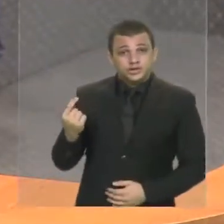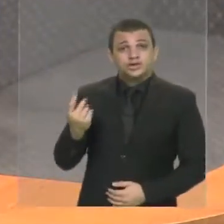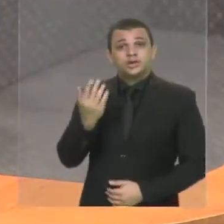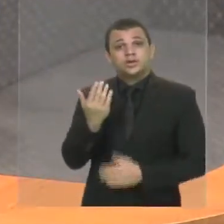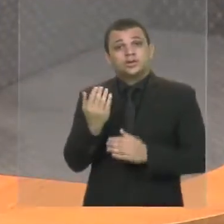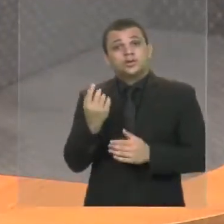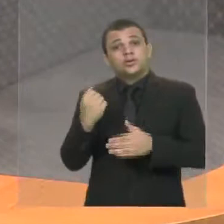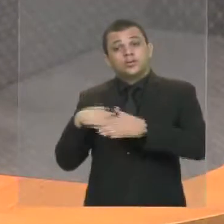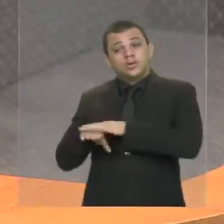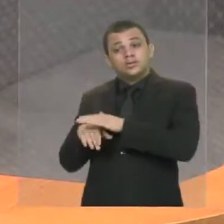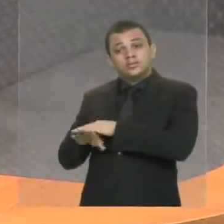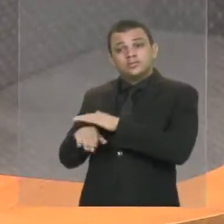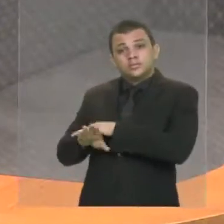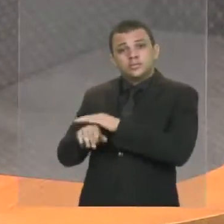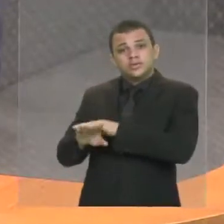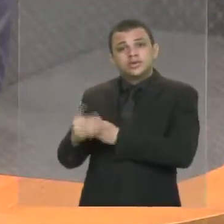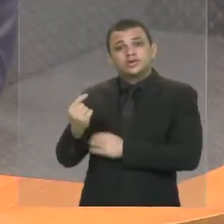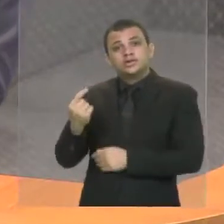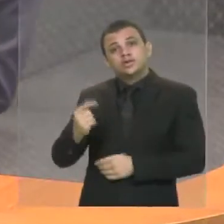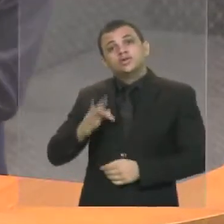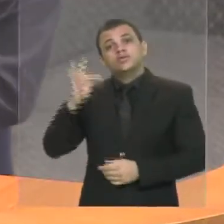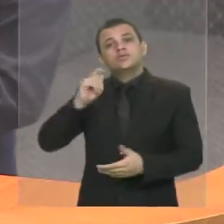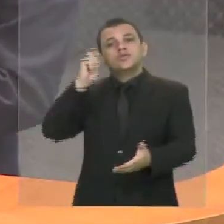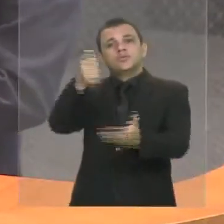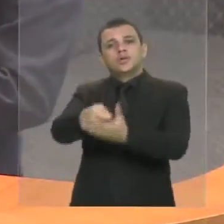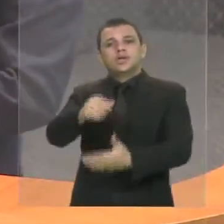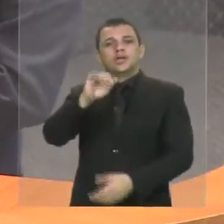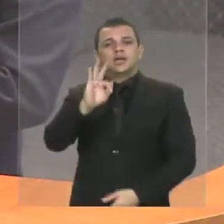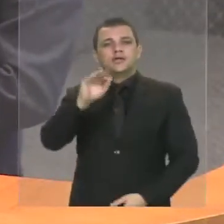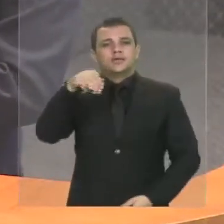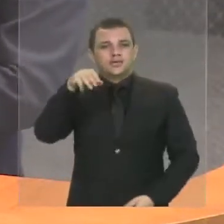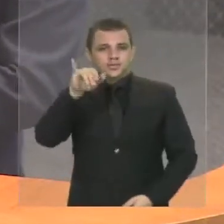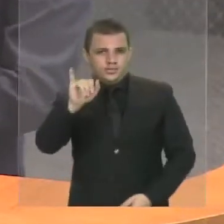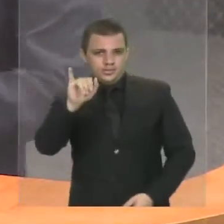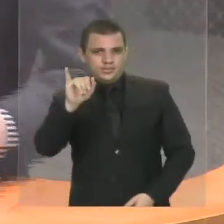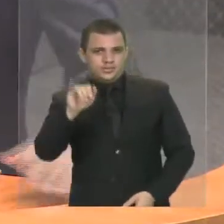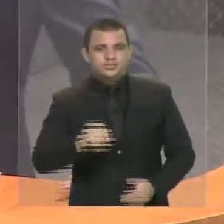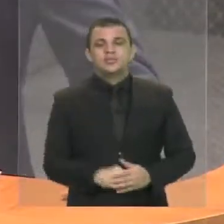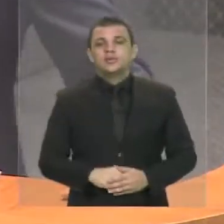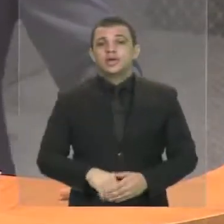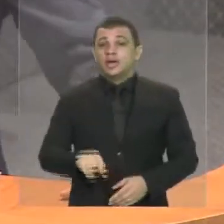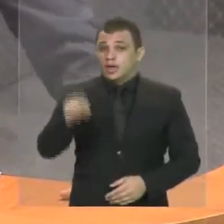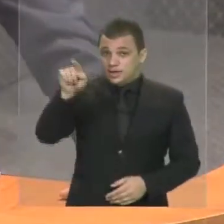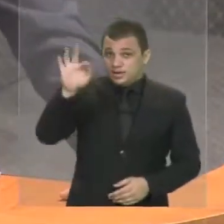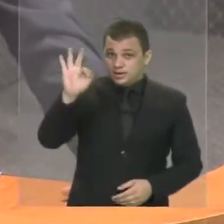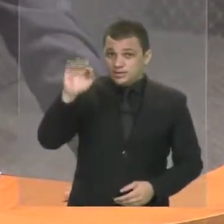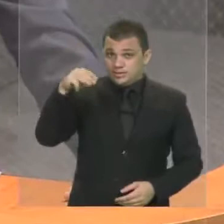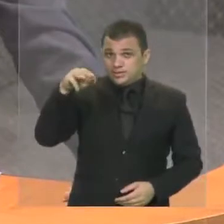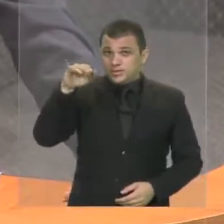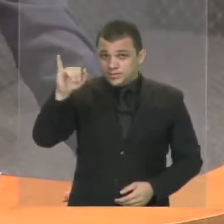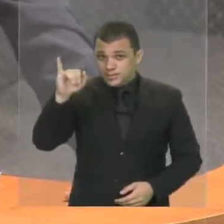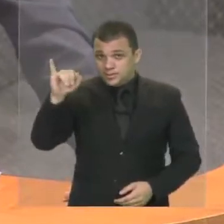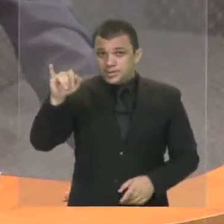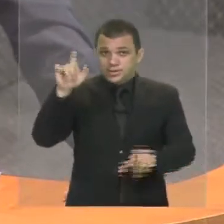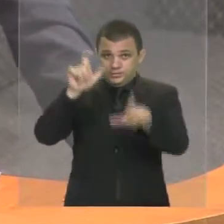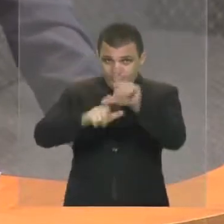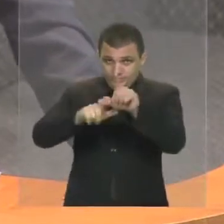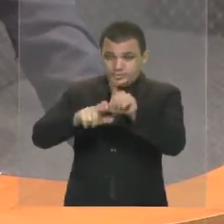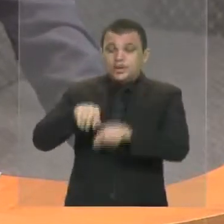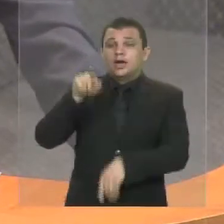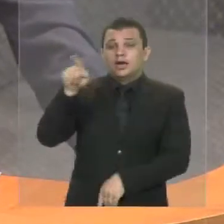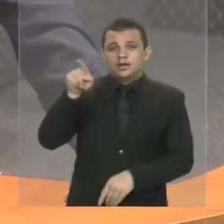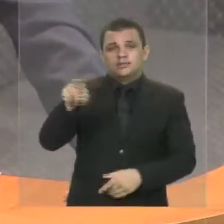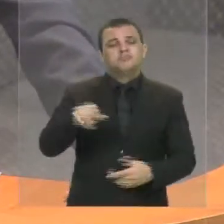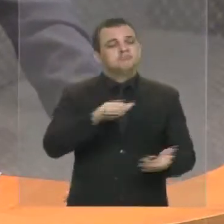juros da dívida. O FMI está batendo palma para o governo brasileiro em razão desta